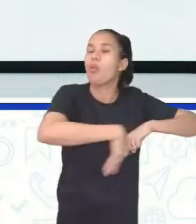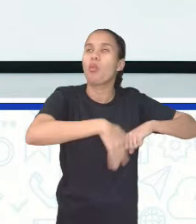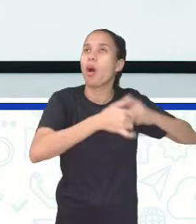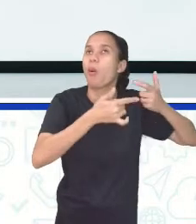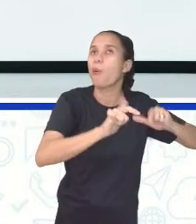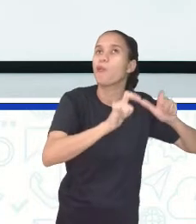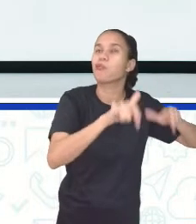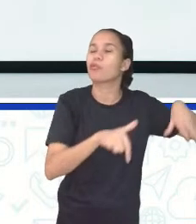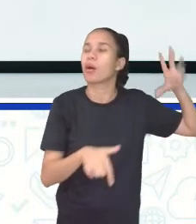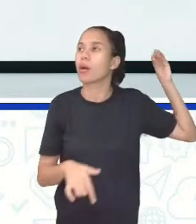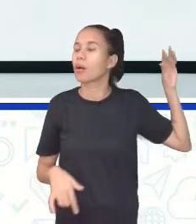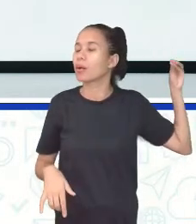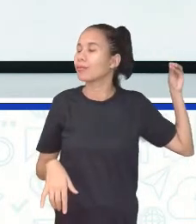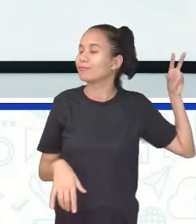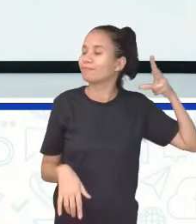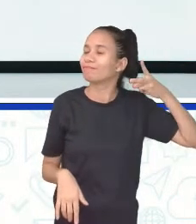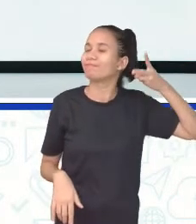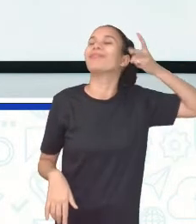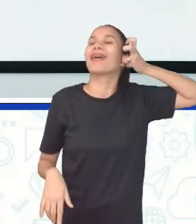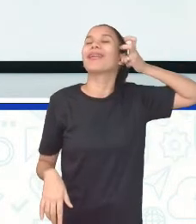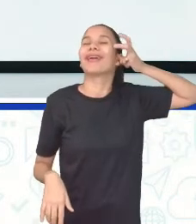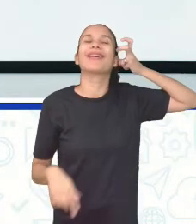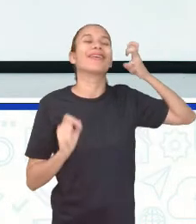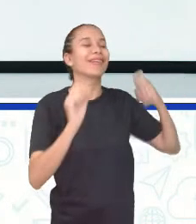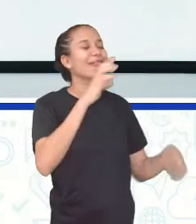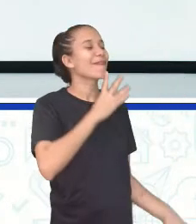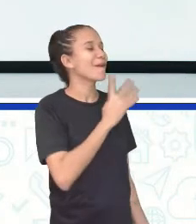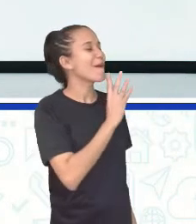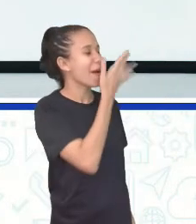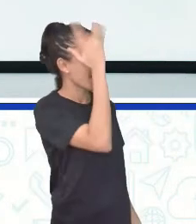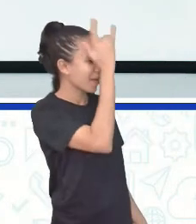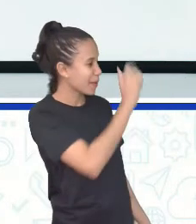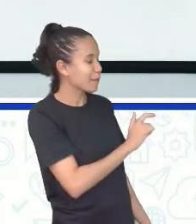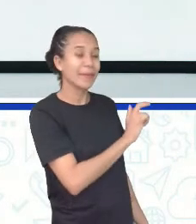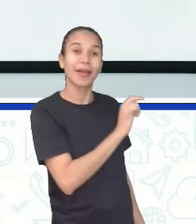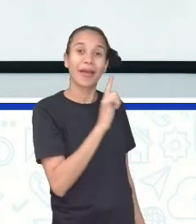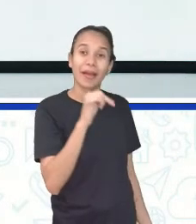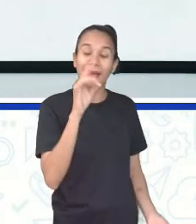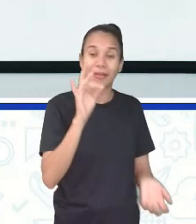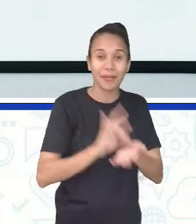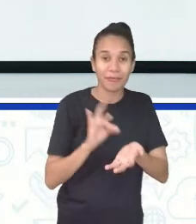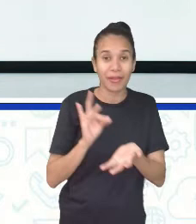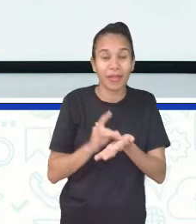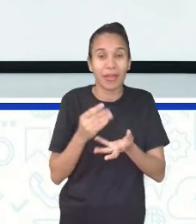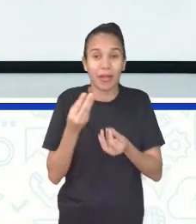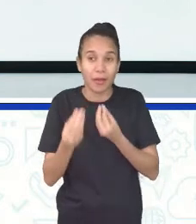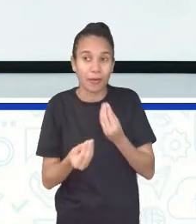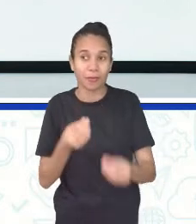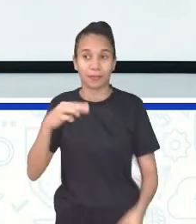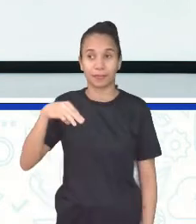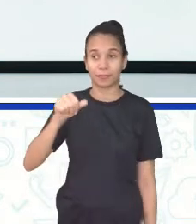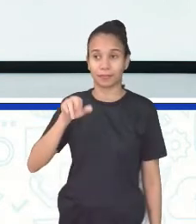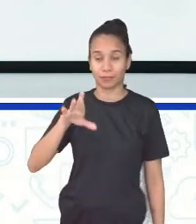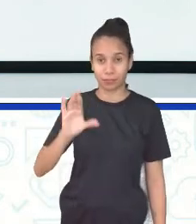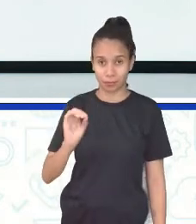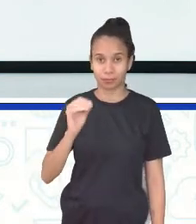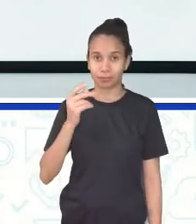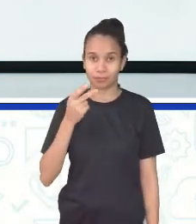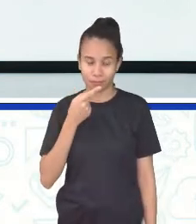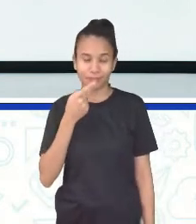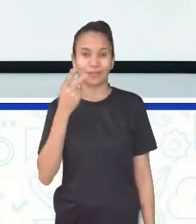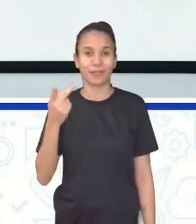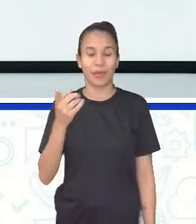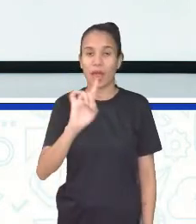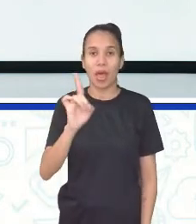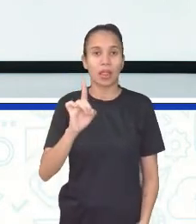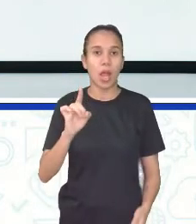outro cômodo na nossa casa. a gente sabe identificar quem é. Então, acredito que é isso que Marco Antônio Alvarenga quer falar. Não